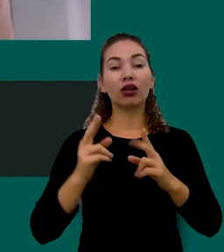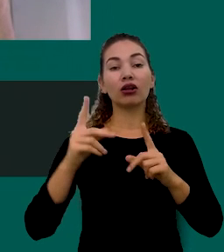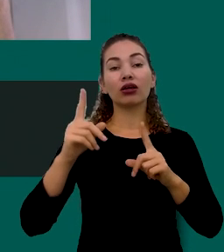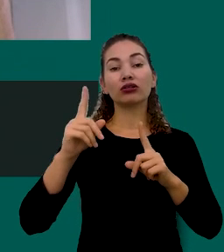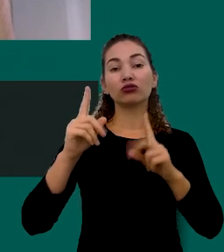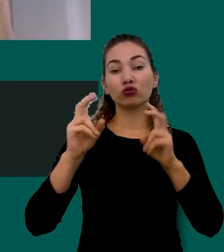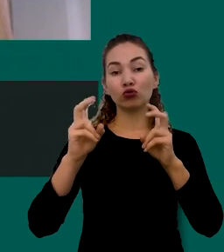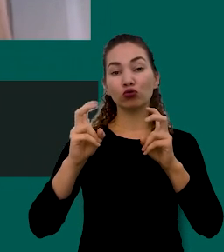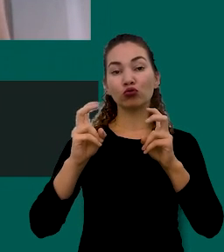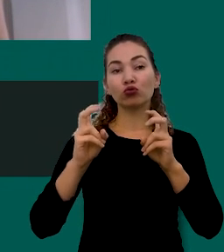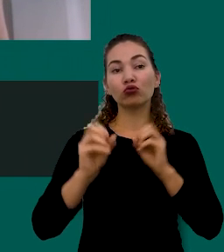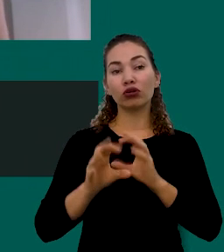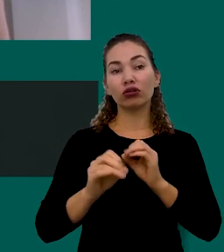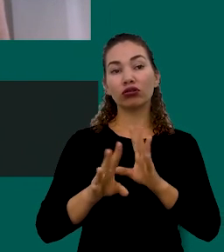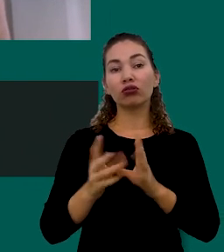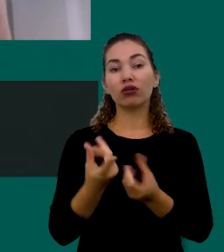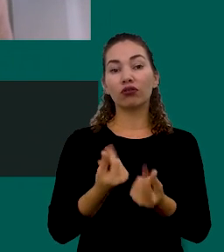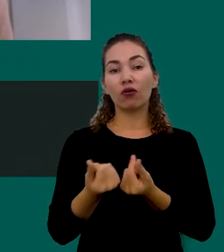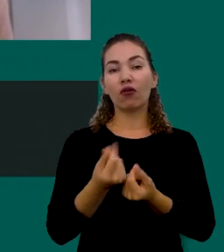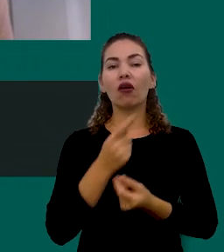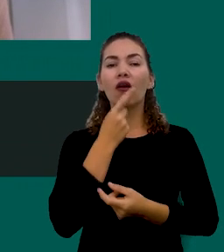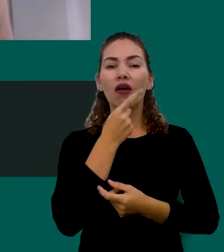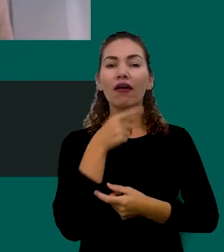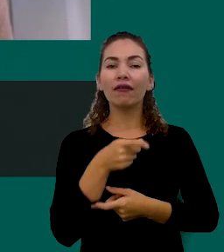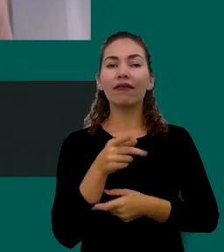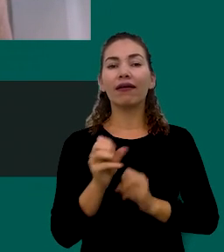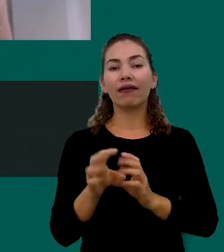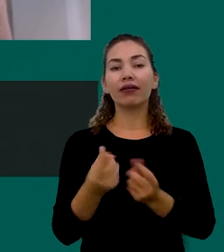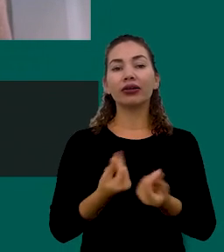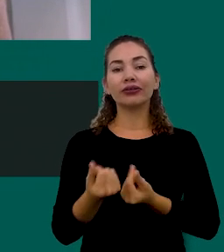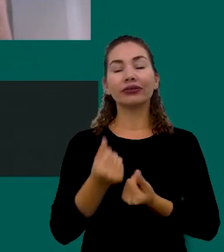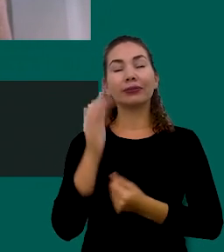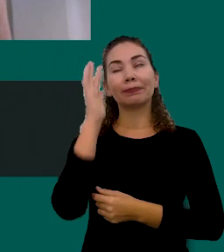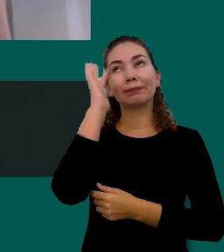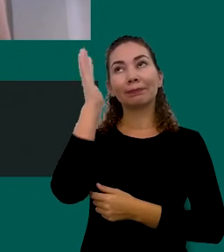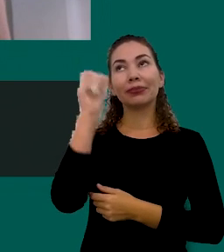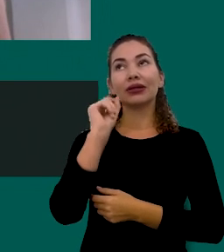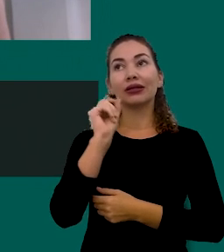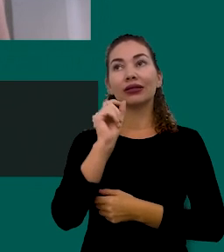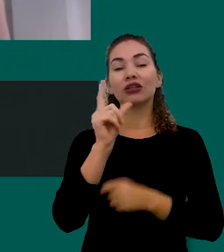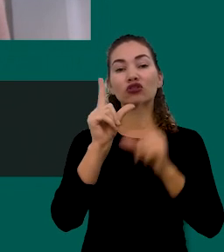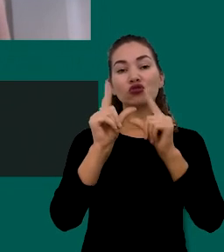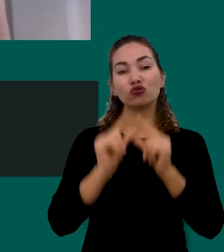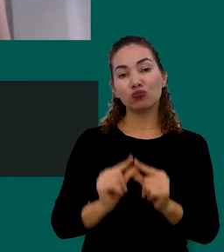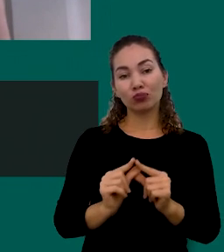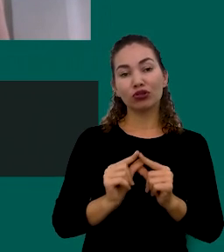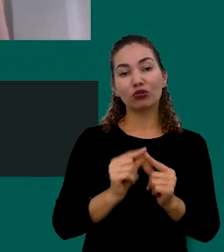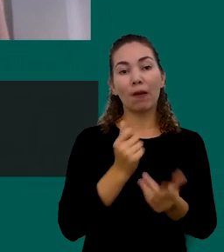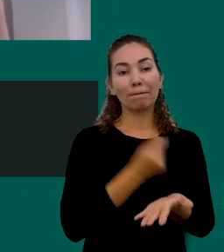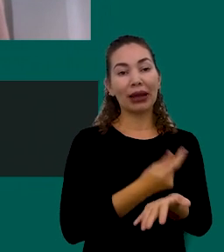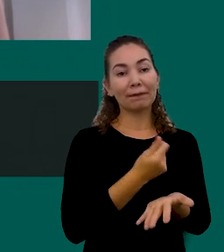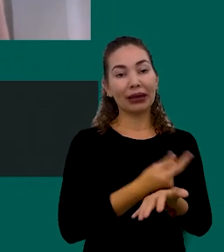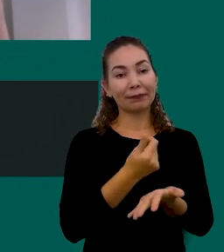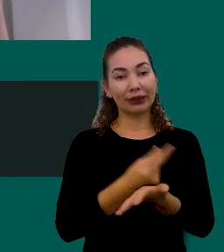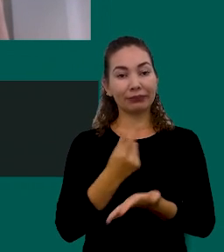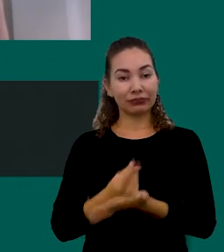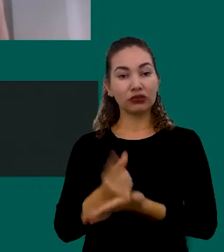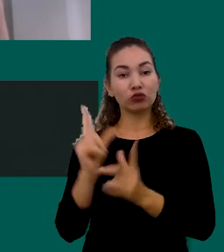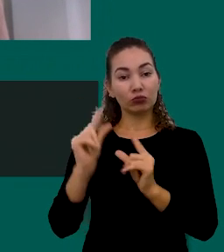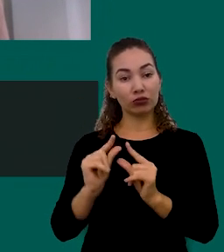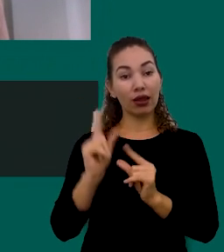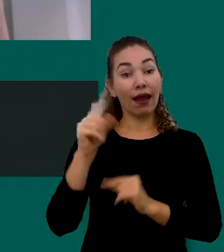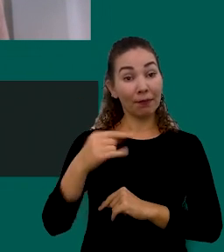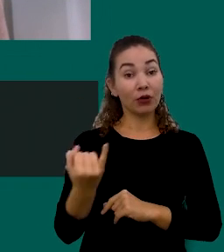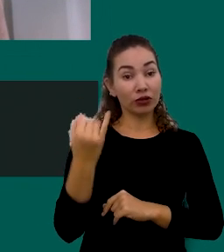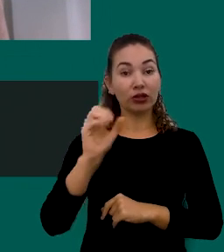Financeira Muito Quando A gente Fala Em Educação Financeira A gente A gente Pensa Em Reduzir Gastos É um Ponto Importante Sim